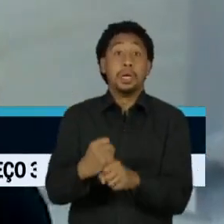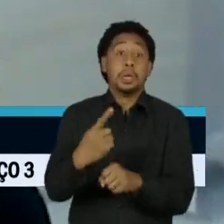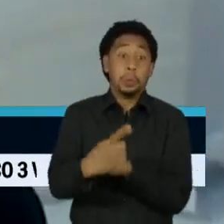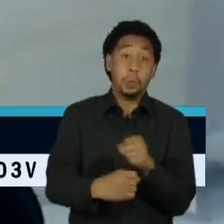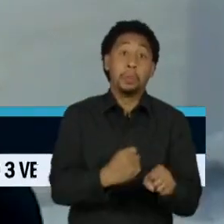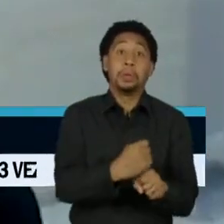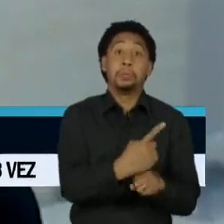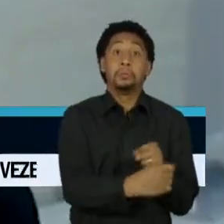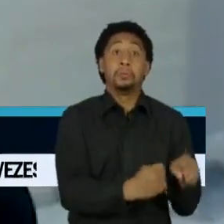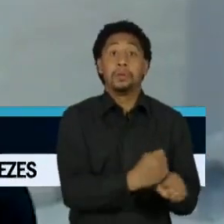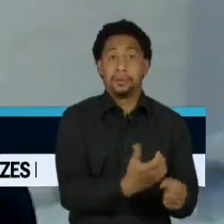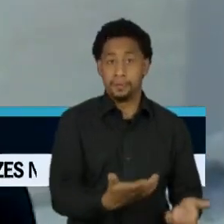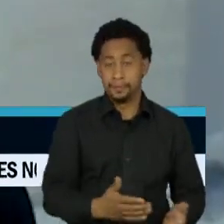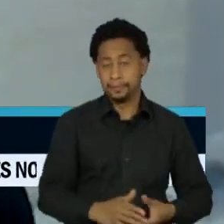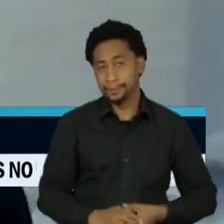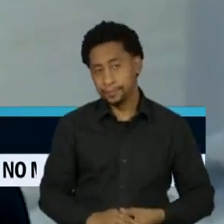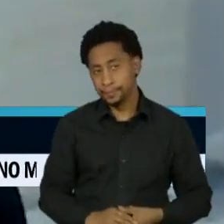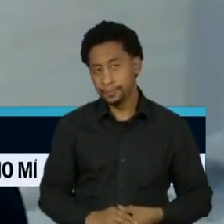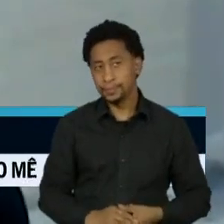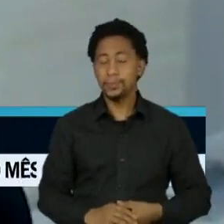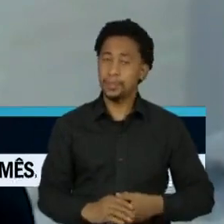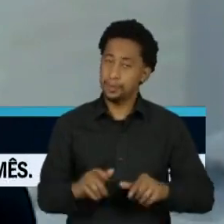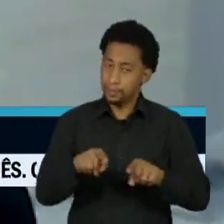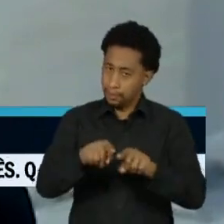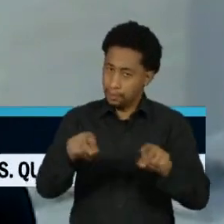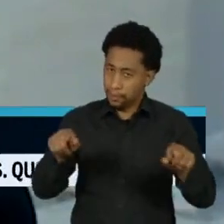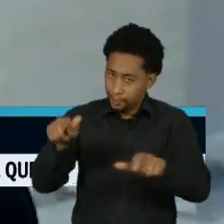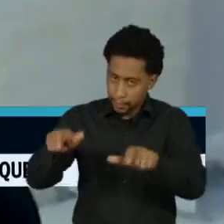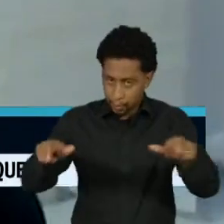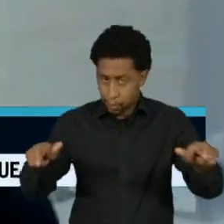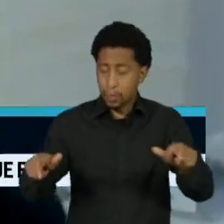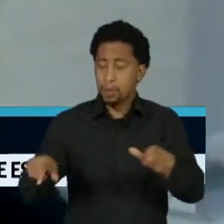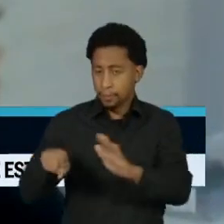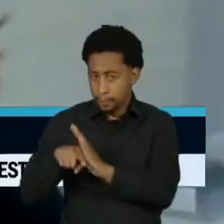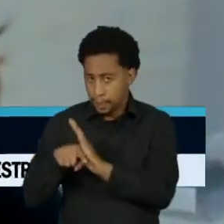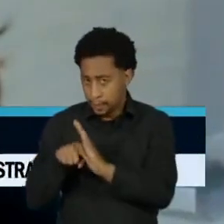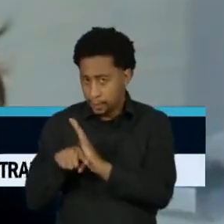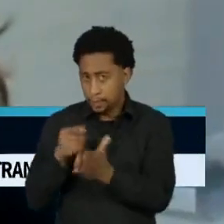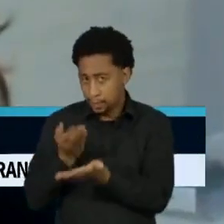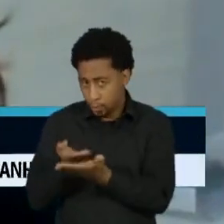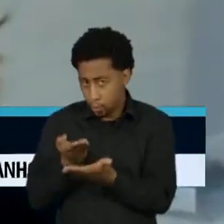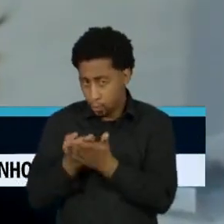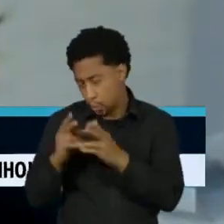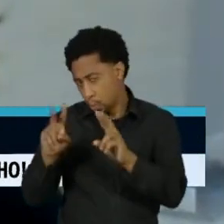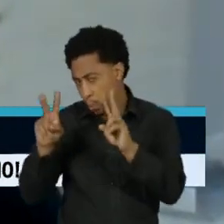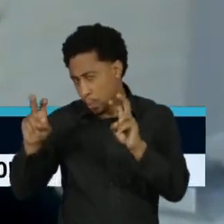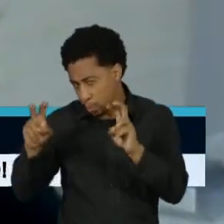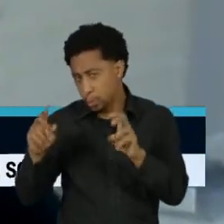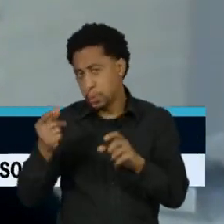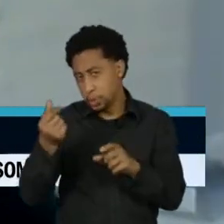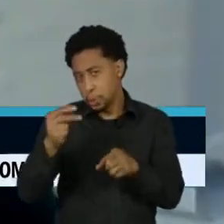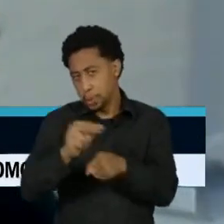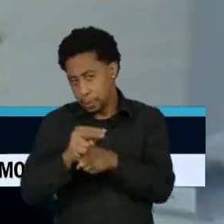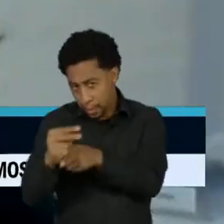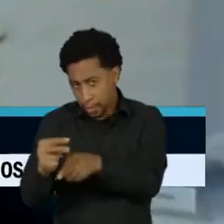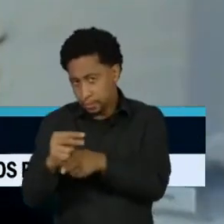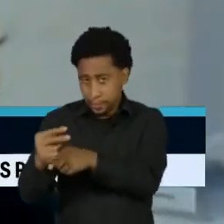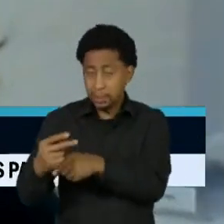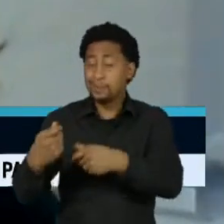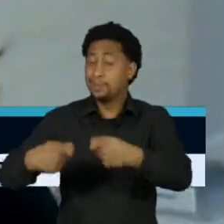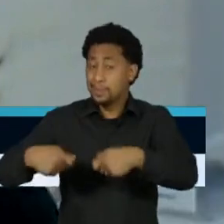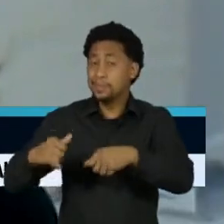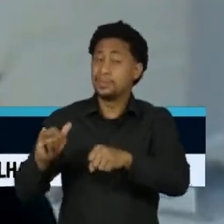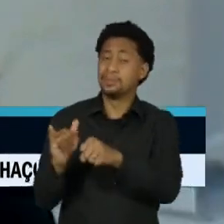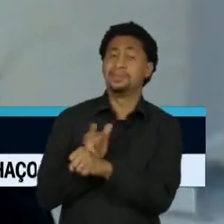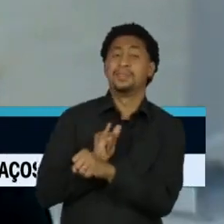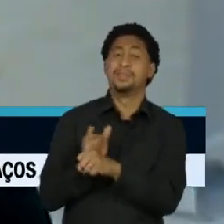de pessoas que são estudiosas do assunto para conseguir pensar em formas que possam